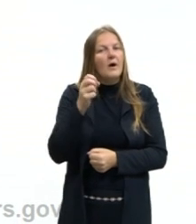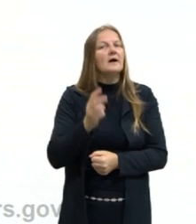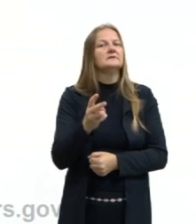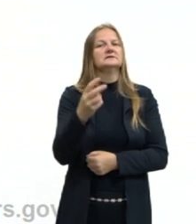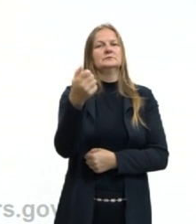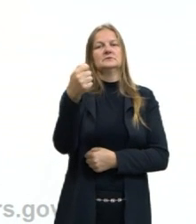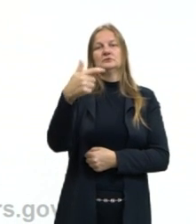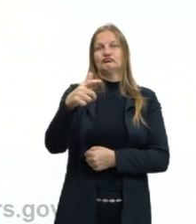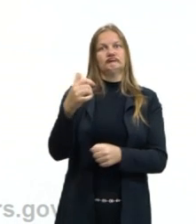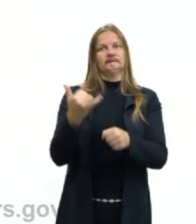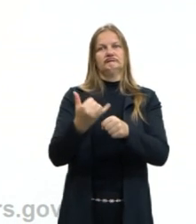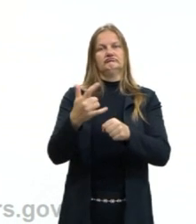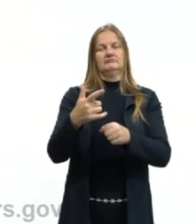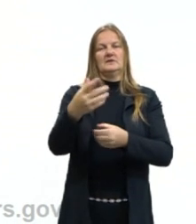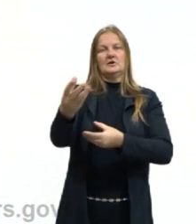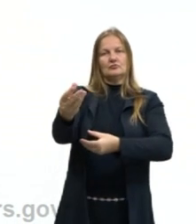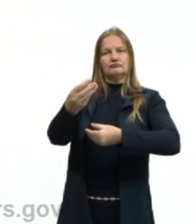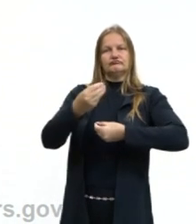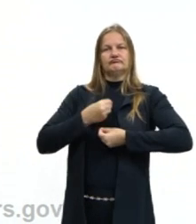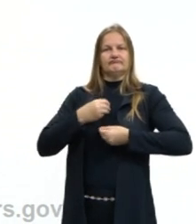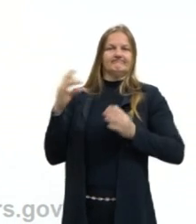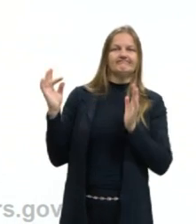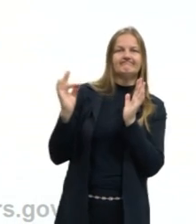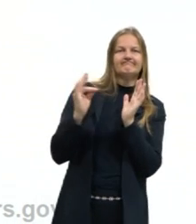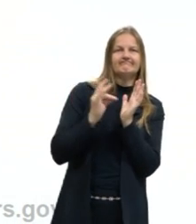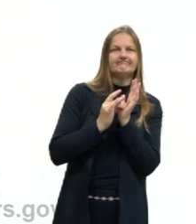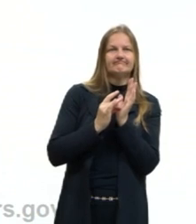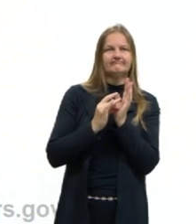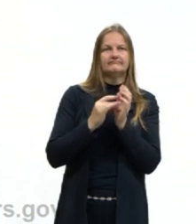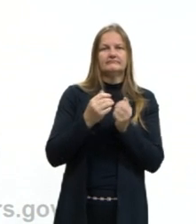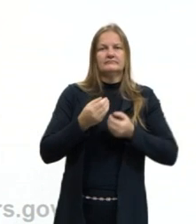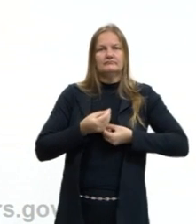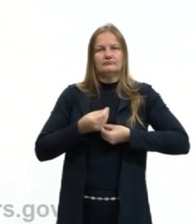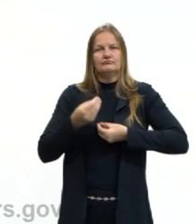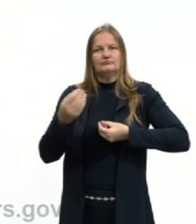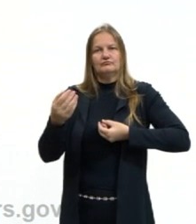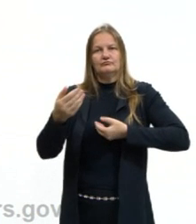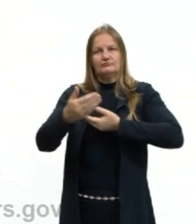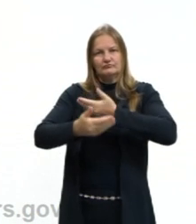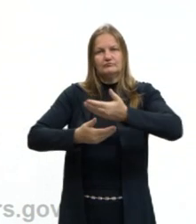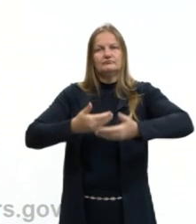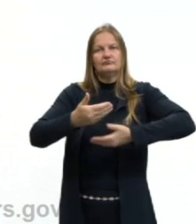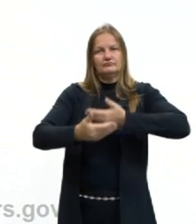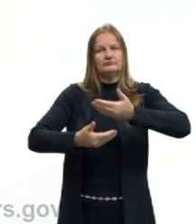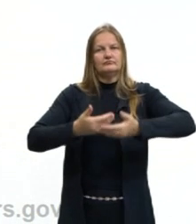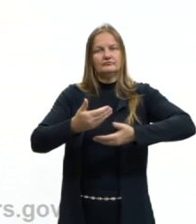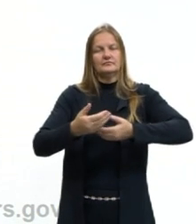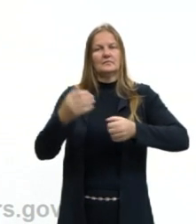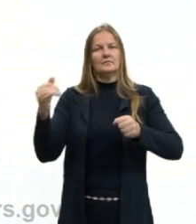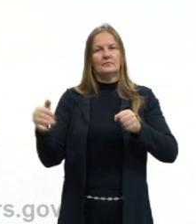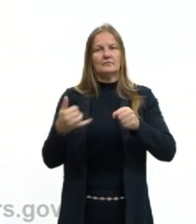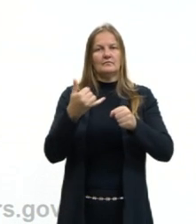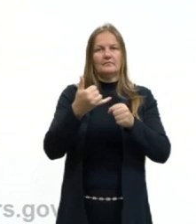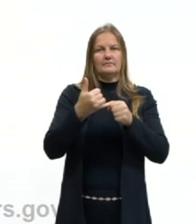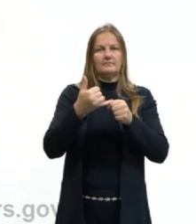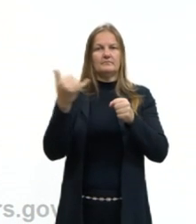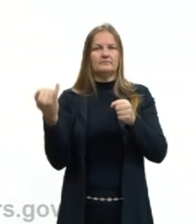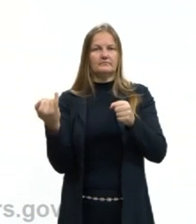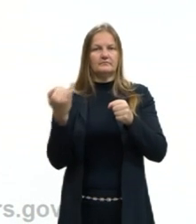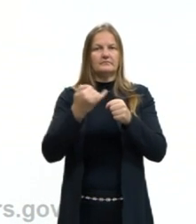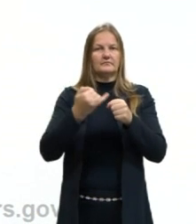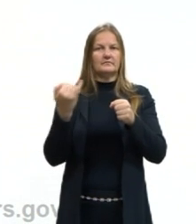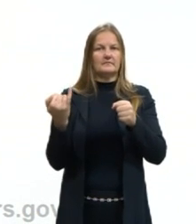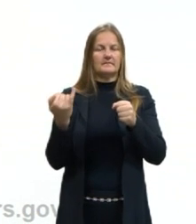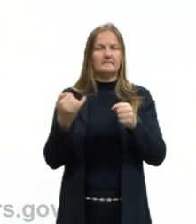Vai receber definitivamente. Transformando-se, desculpa, em um ânion. Então, formando aí